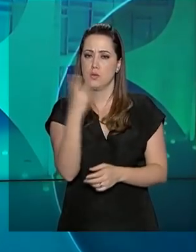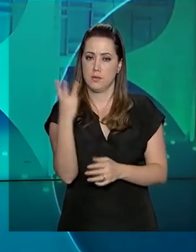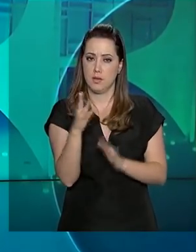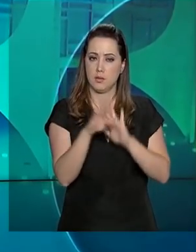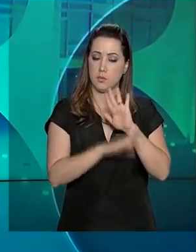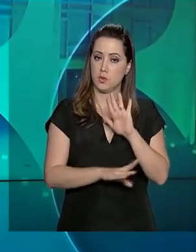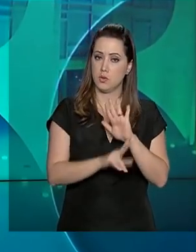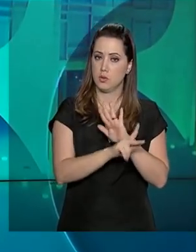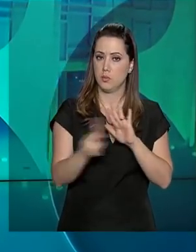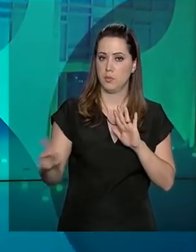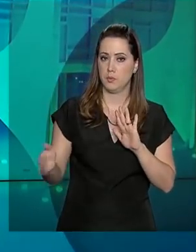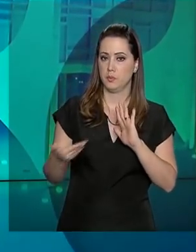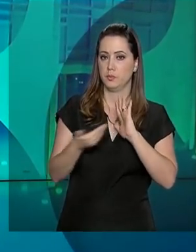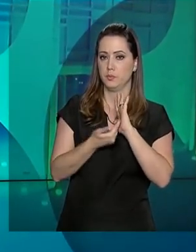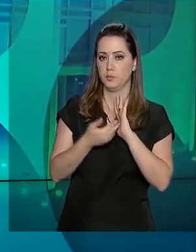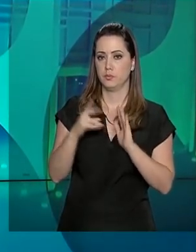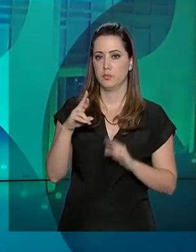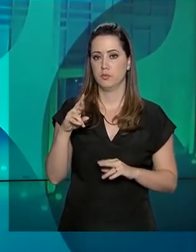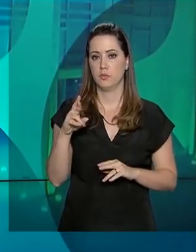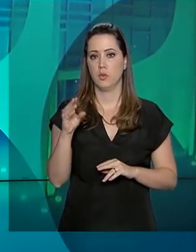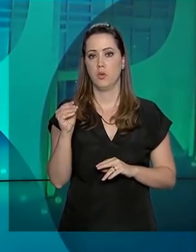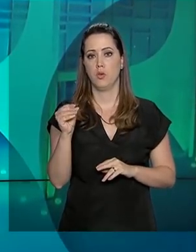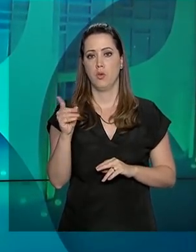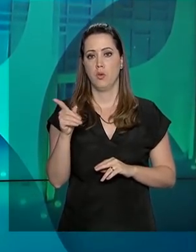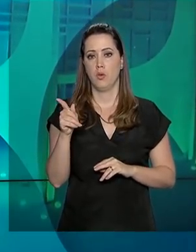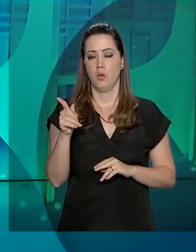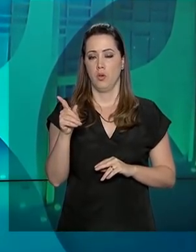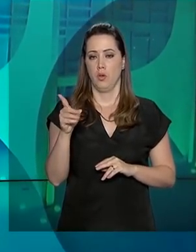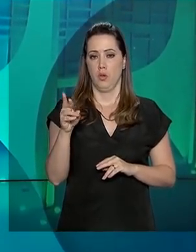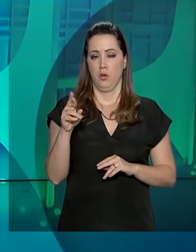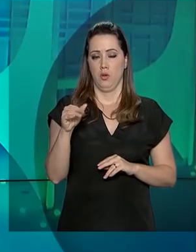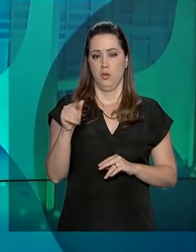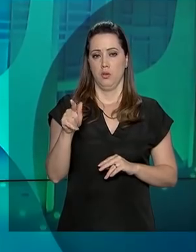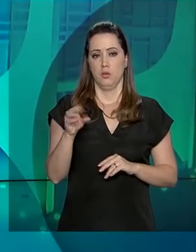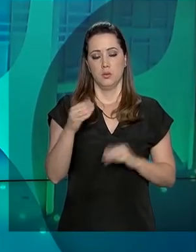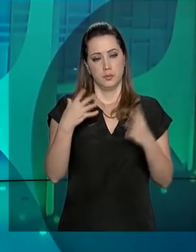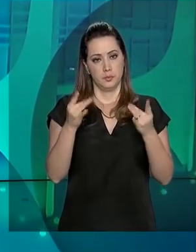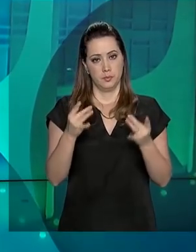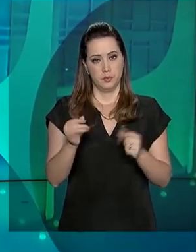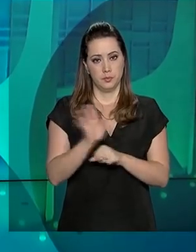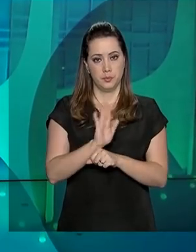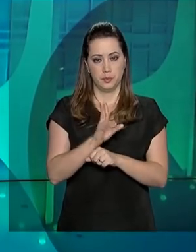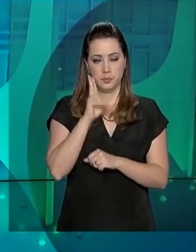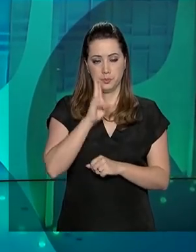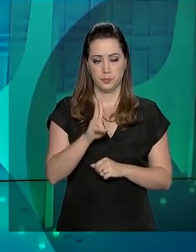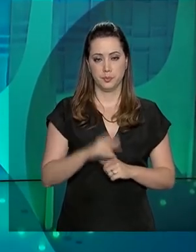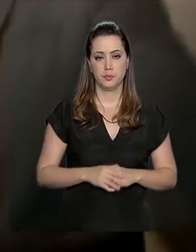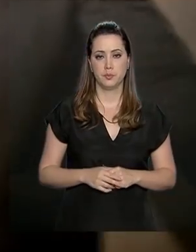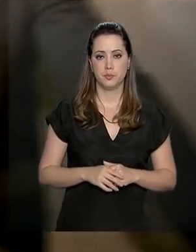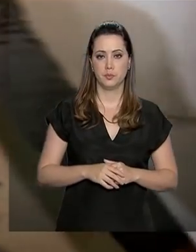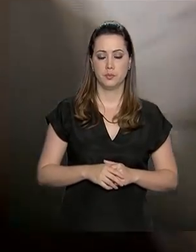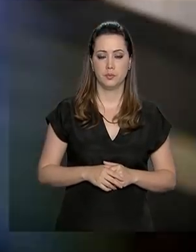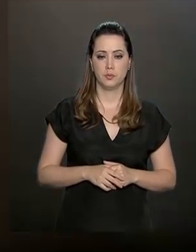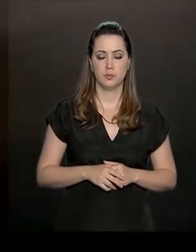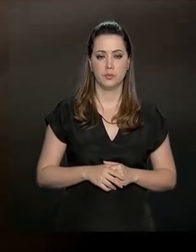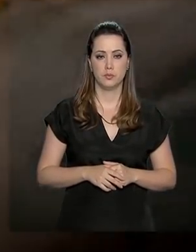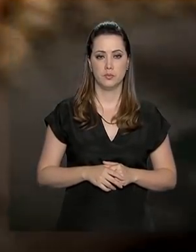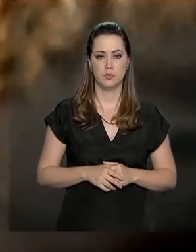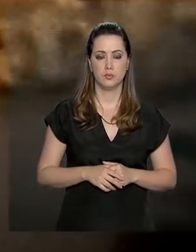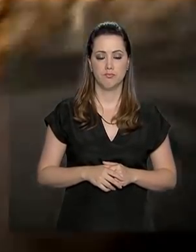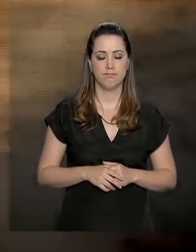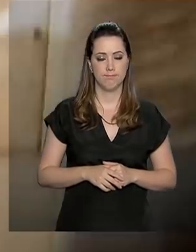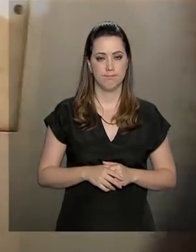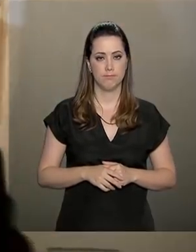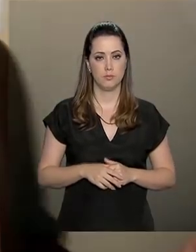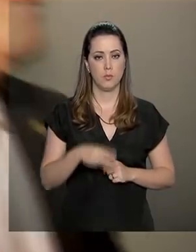presidente da Câmara dos Deputados, Rodrigo Maia. Mais detalhes na reportagem de Márcia Fernandes. O